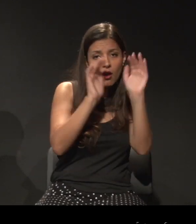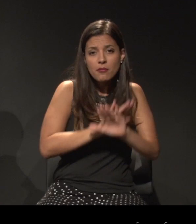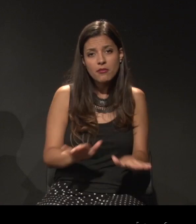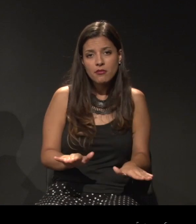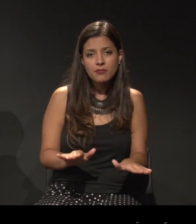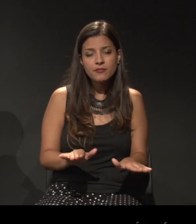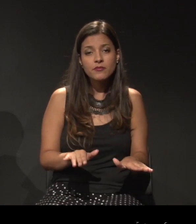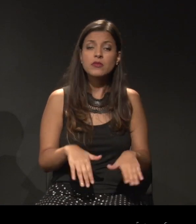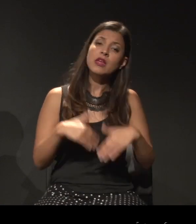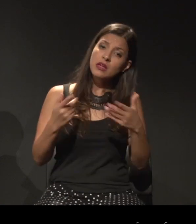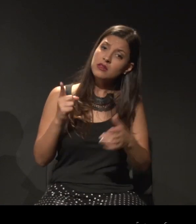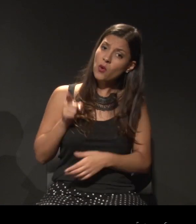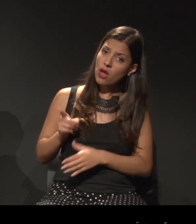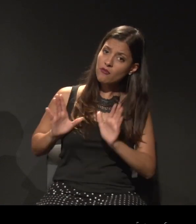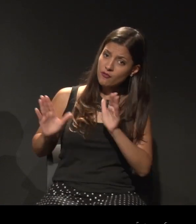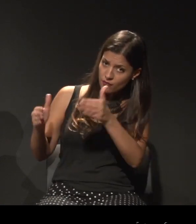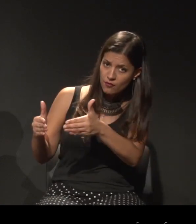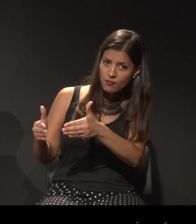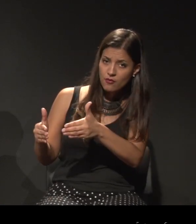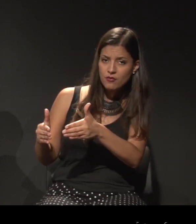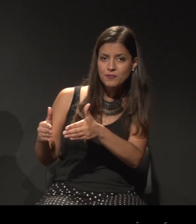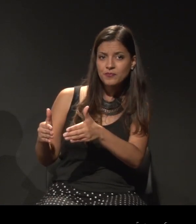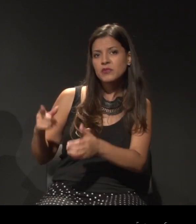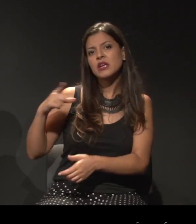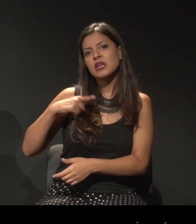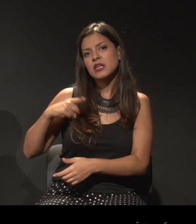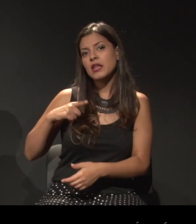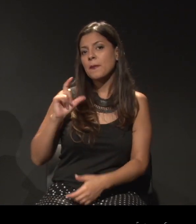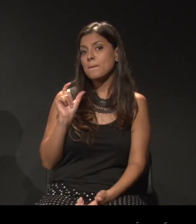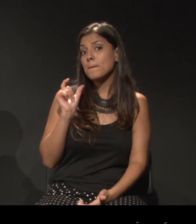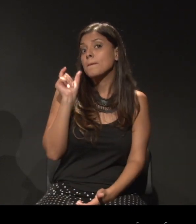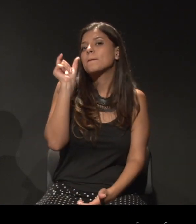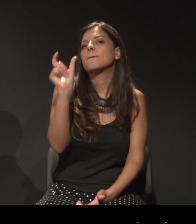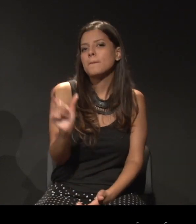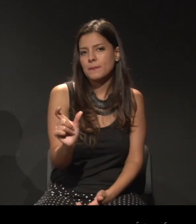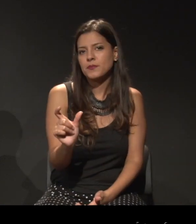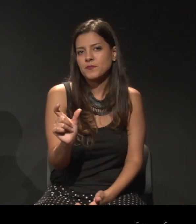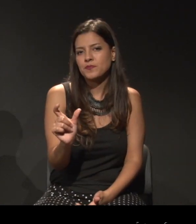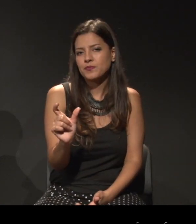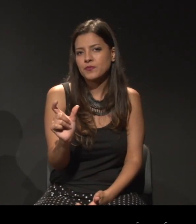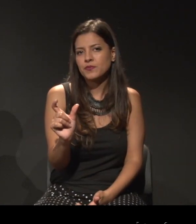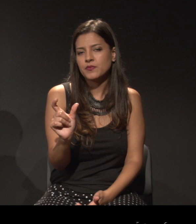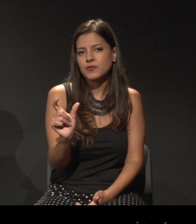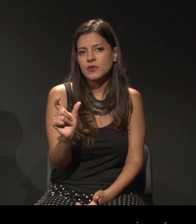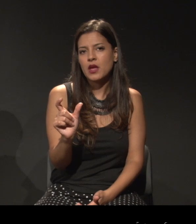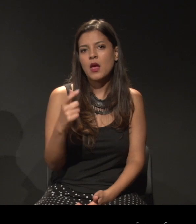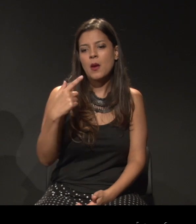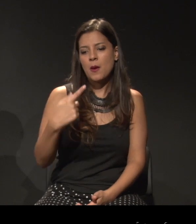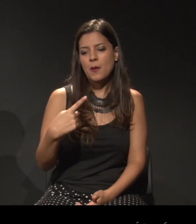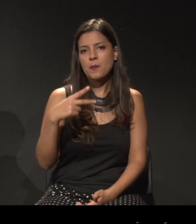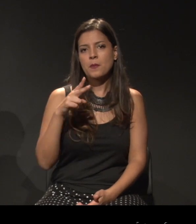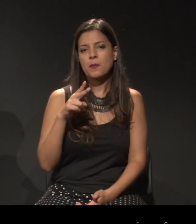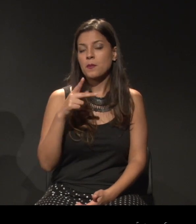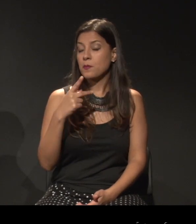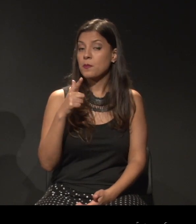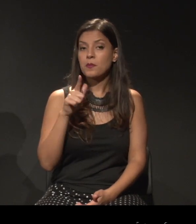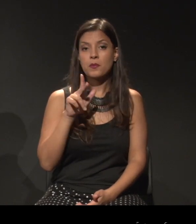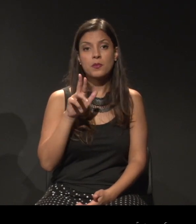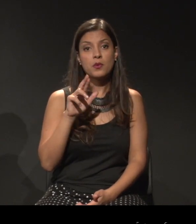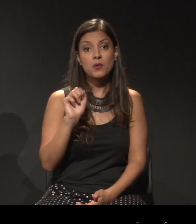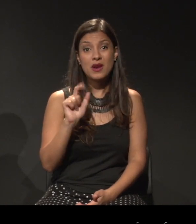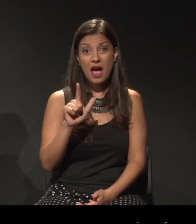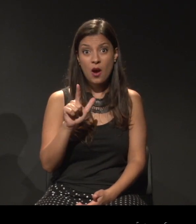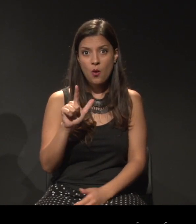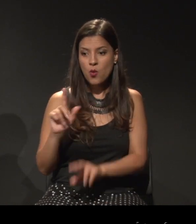Então, o fórum, quando a gente lança essa palavra e quando a gente coloca essa palavra plural no título,